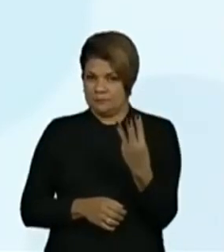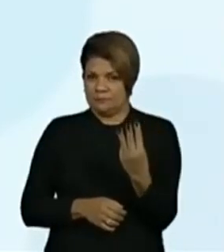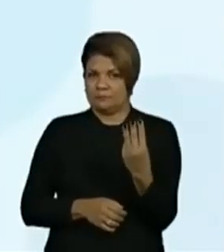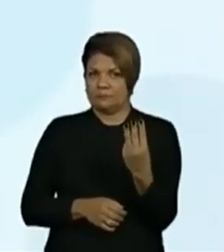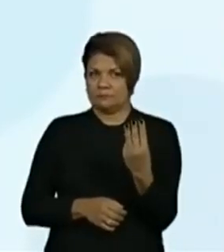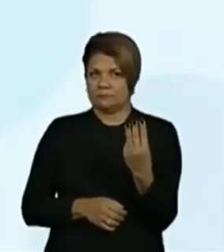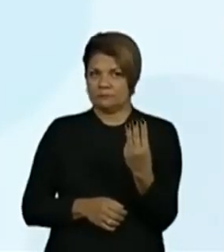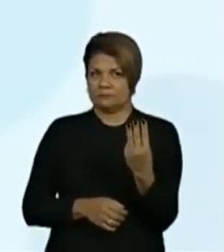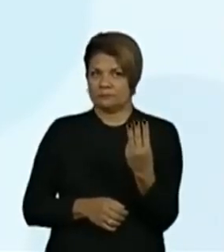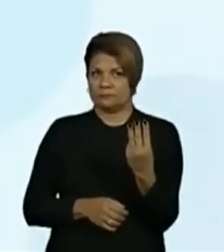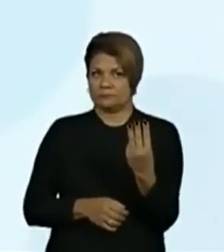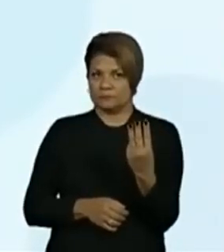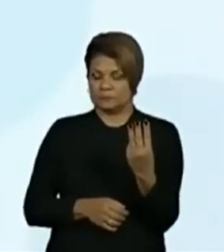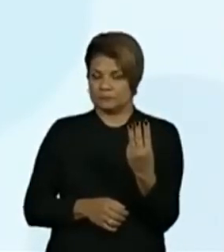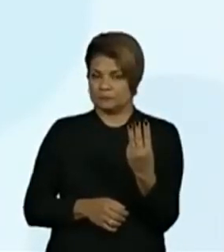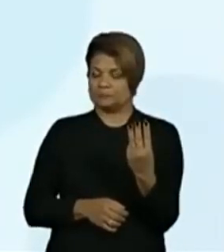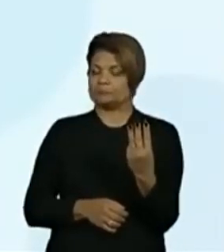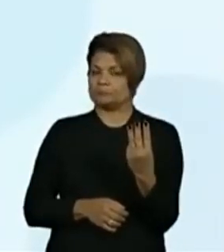três.